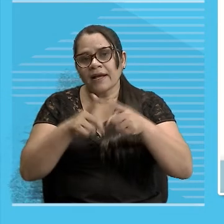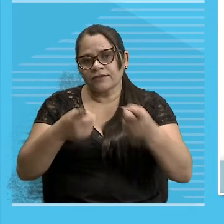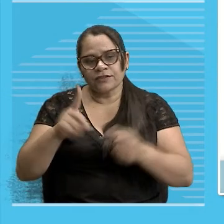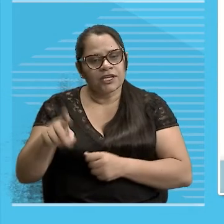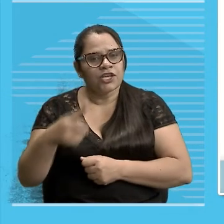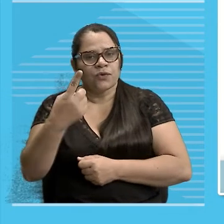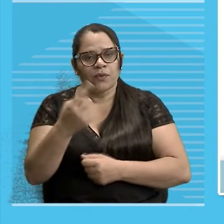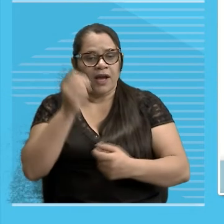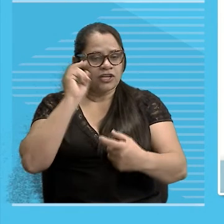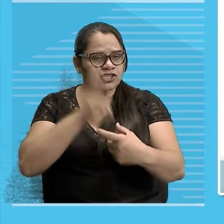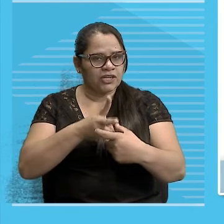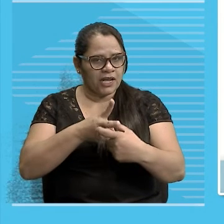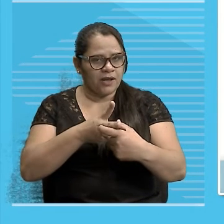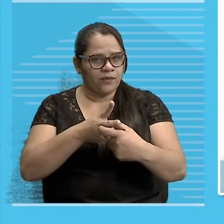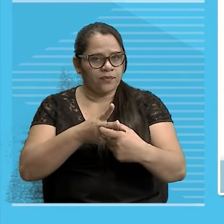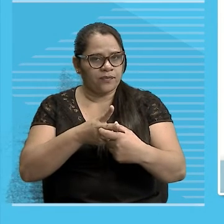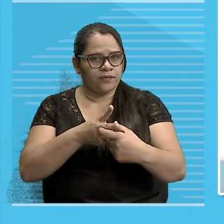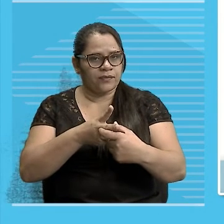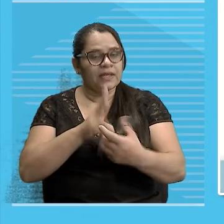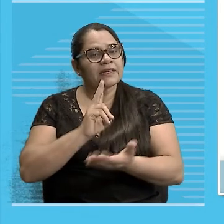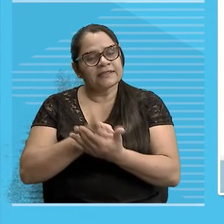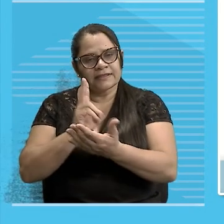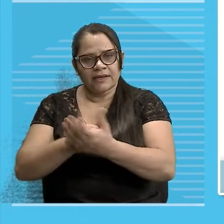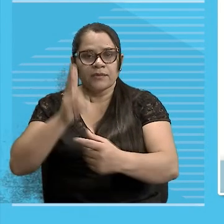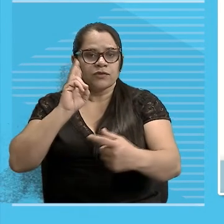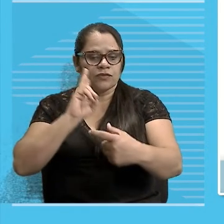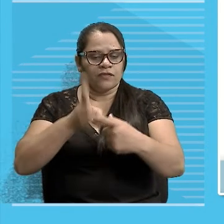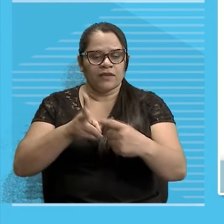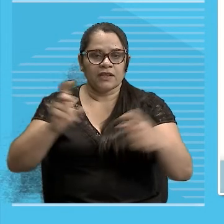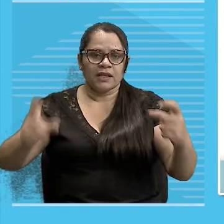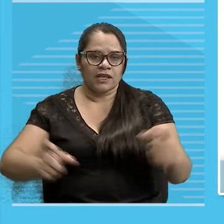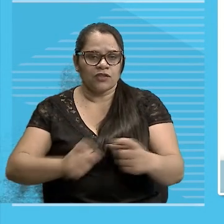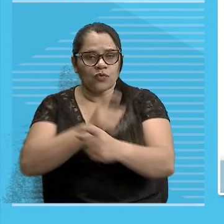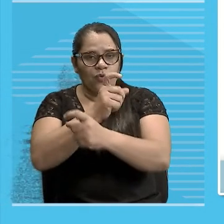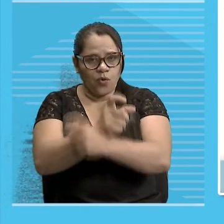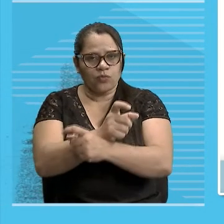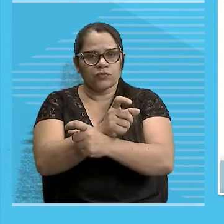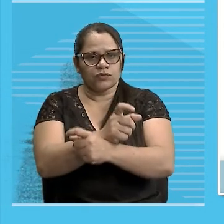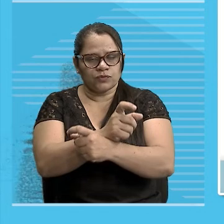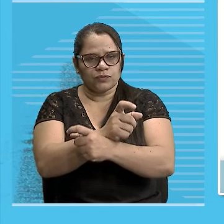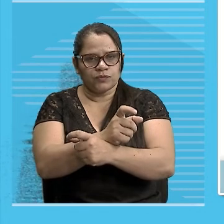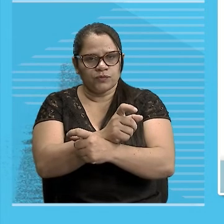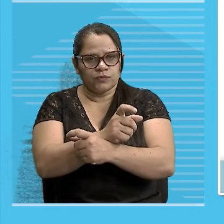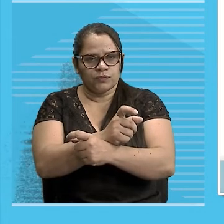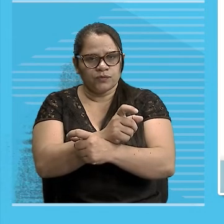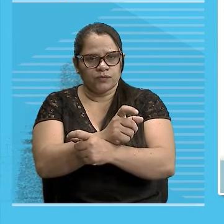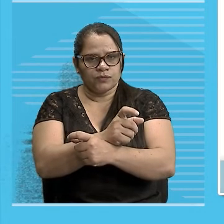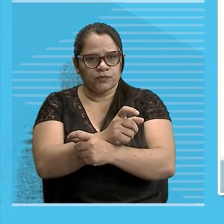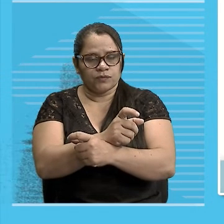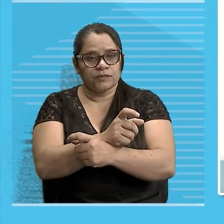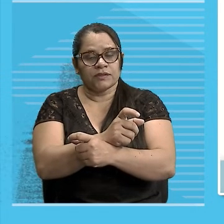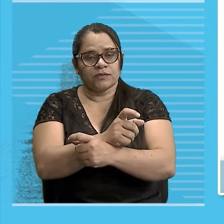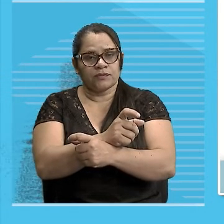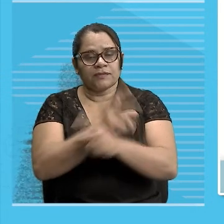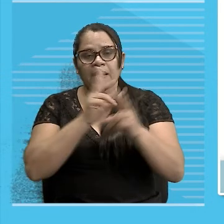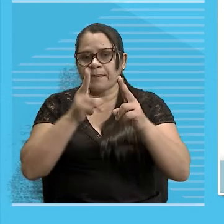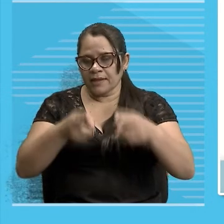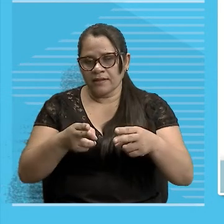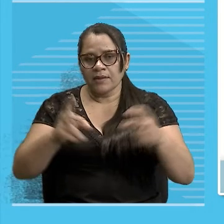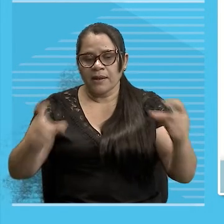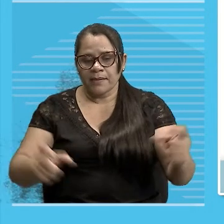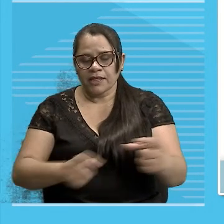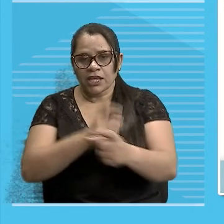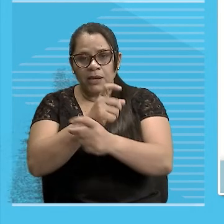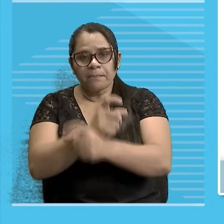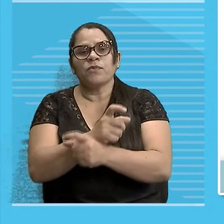sufixo Sempre o sufixo Vem após o radical E tem um elemento De mesma função Do sufixo Só que a posição